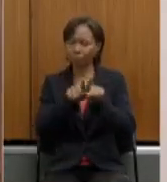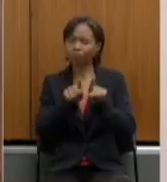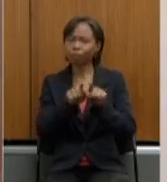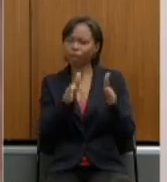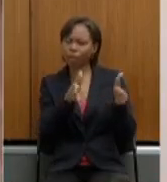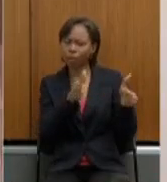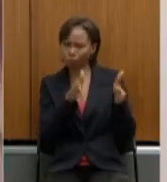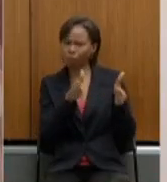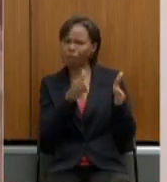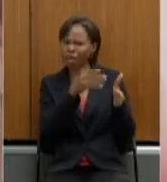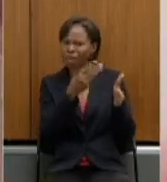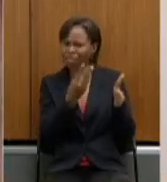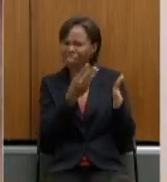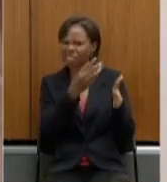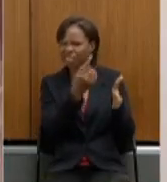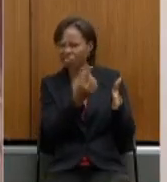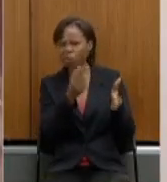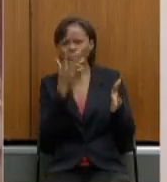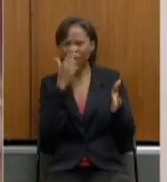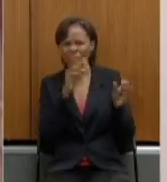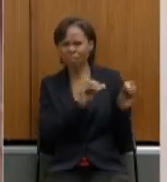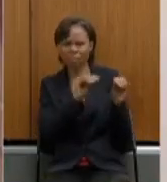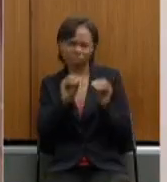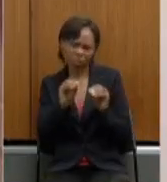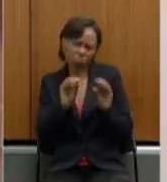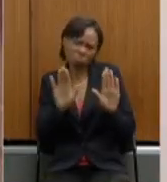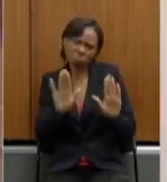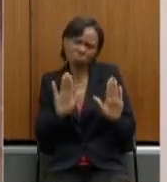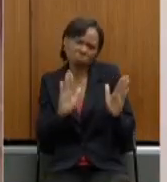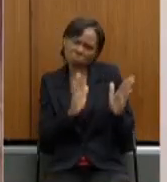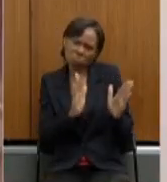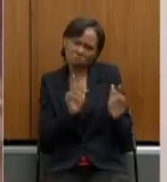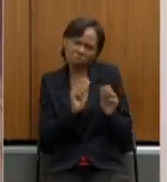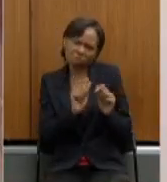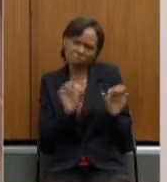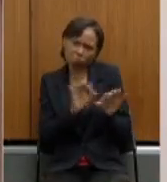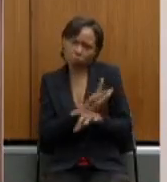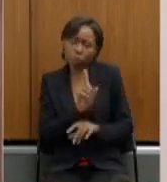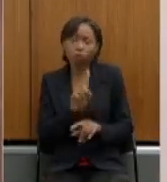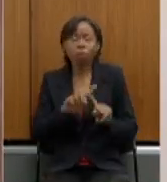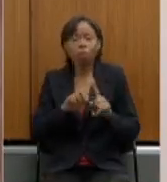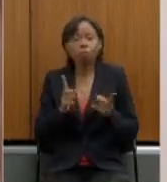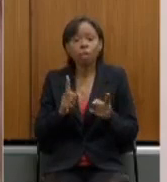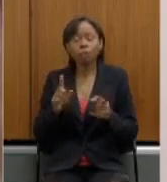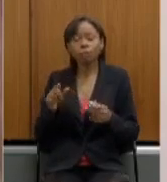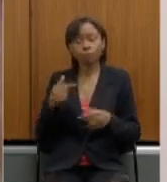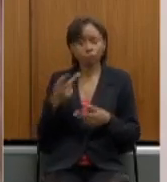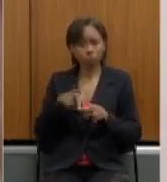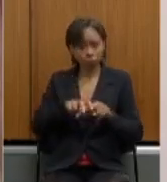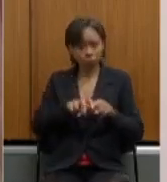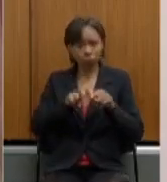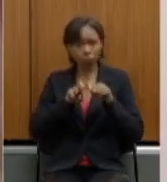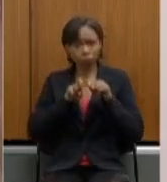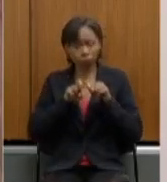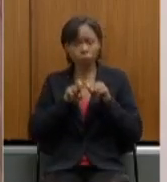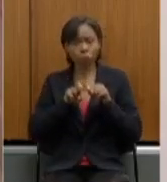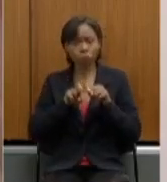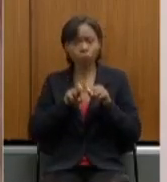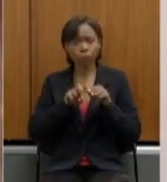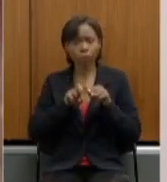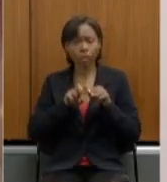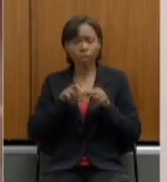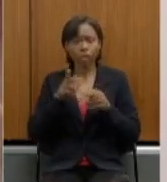adiaram aí então esse argumento não será feito em seguida por conta dessa dessa